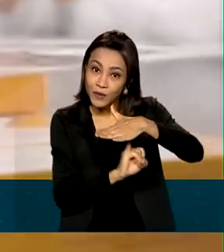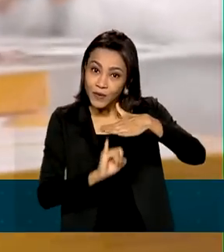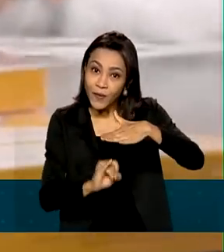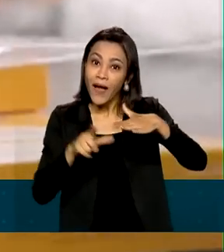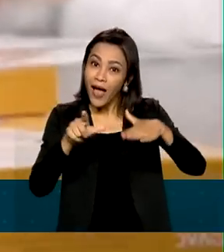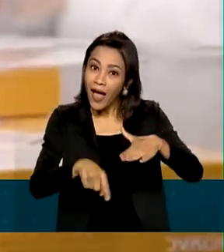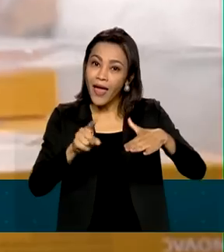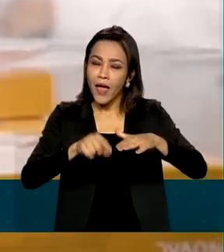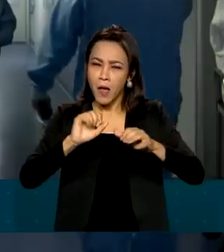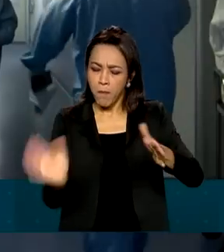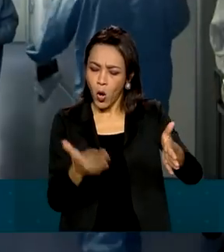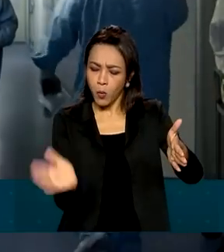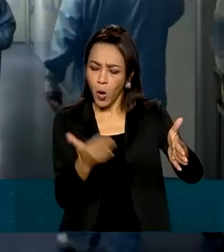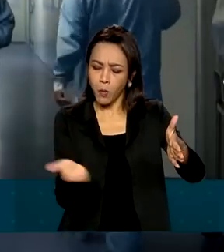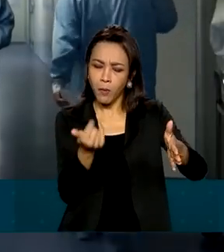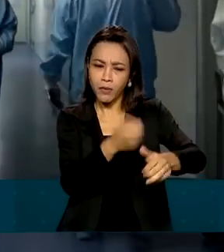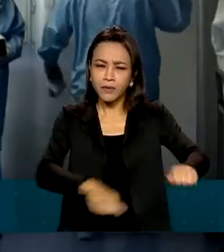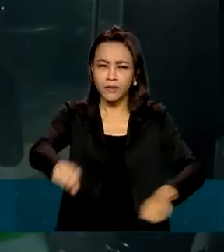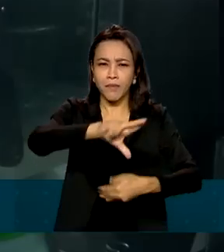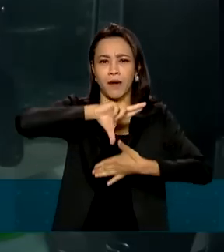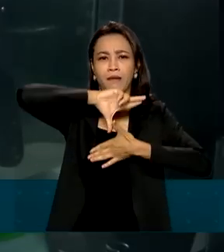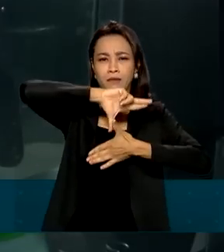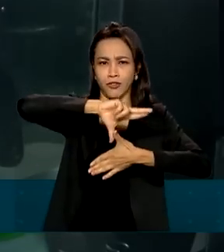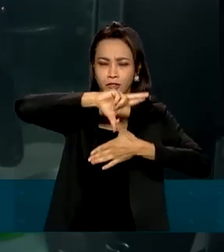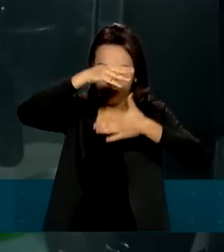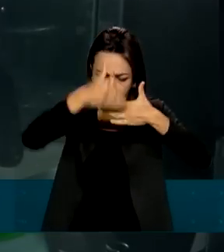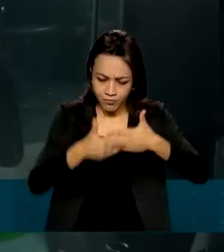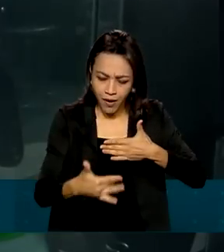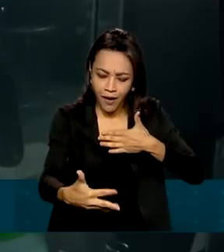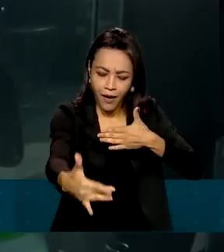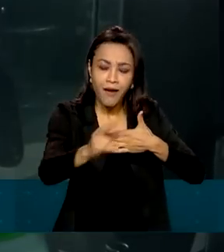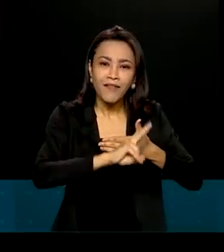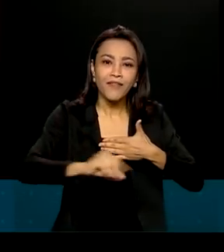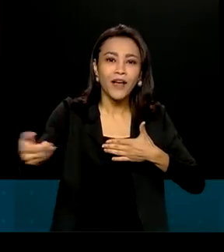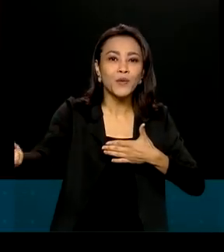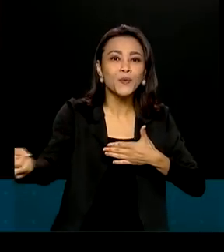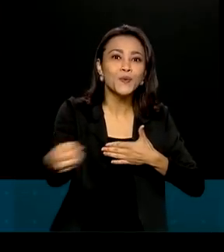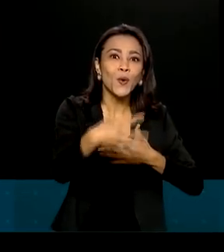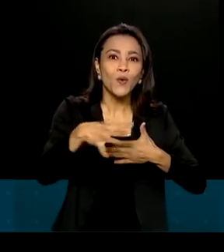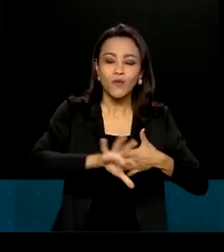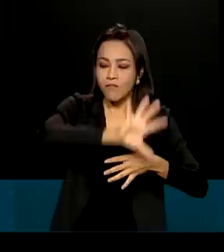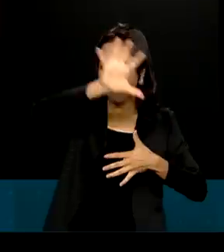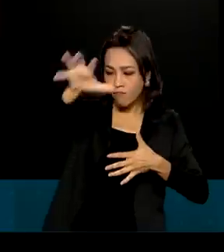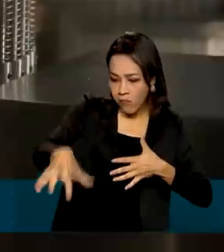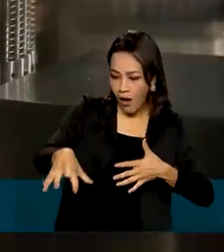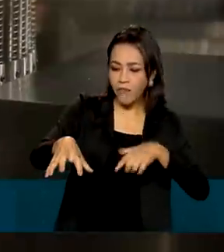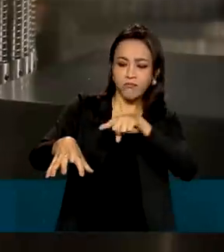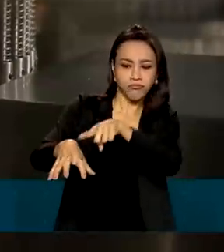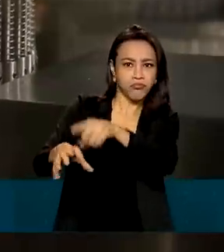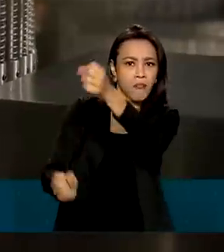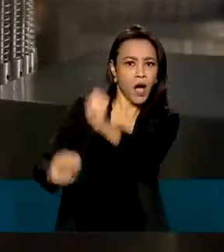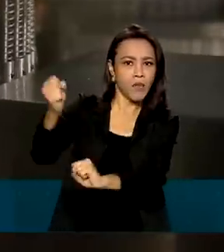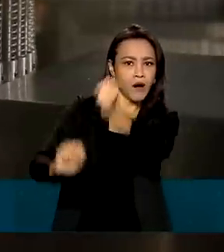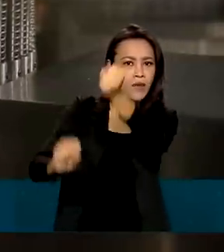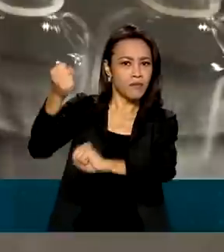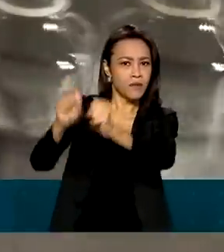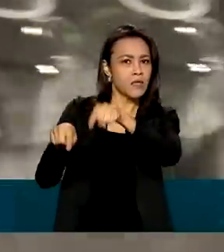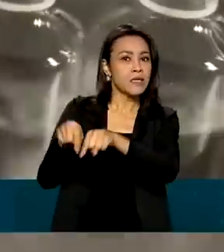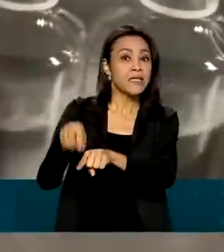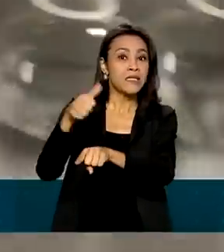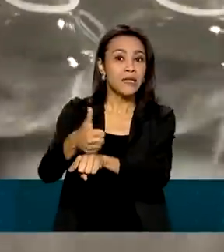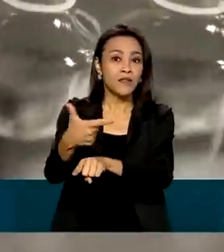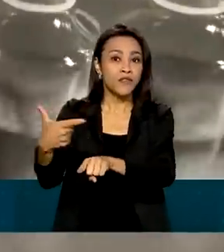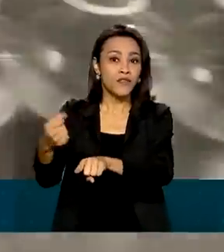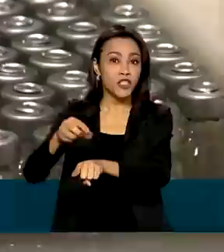produção da América Latina. E nos próximos anos, ela vai ganhar um novo complexo industrial, capaz de fabricar 120